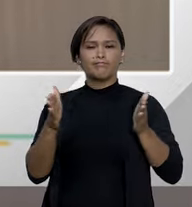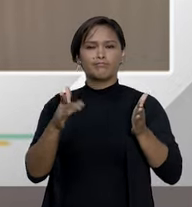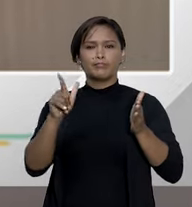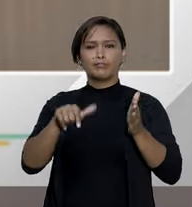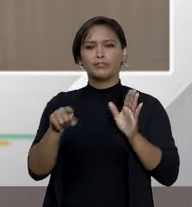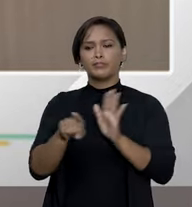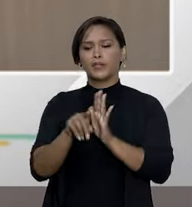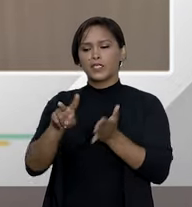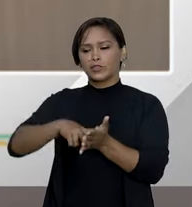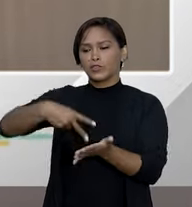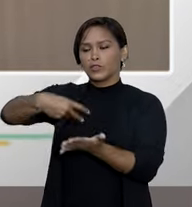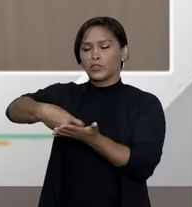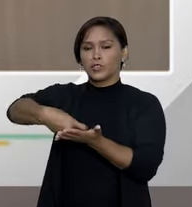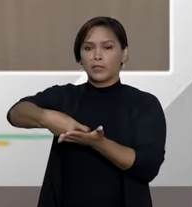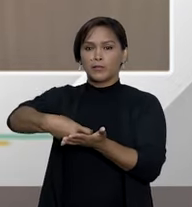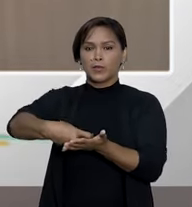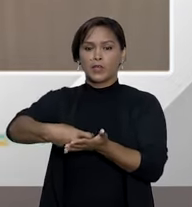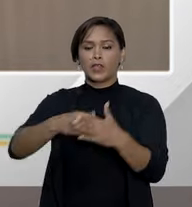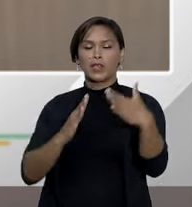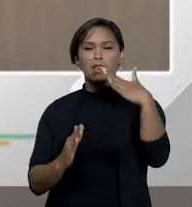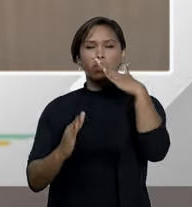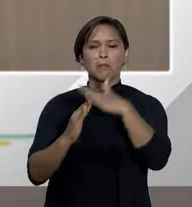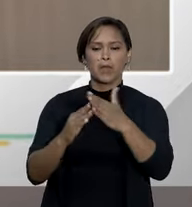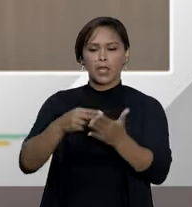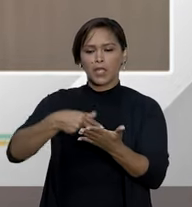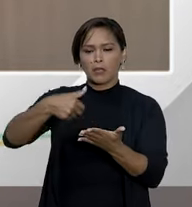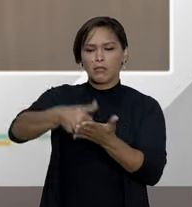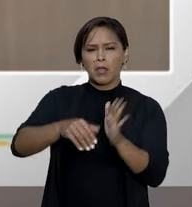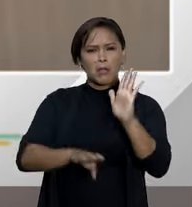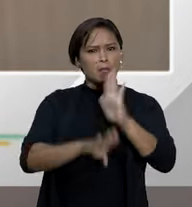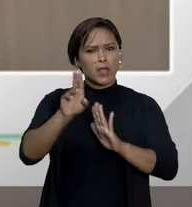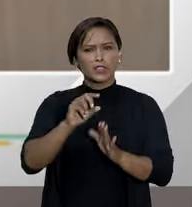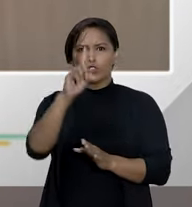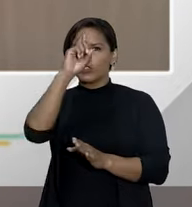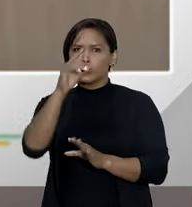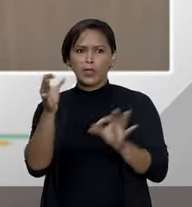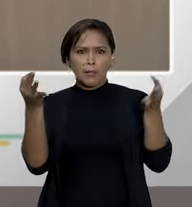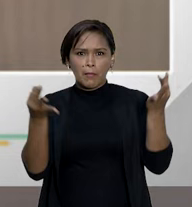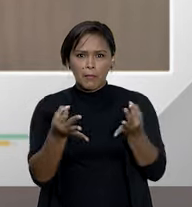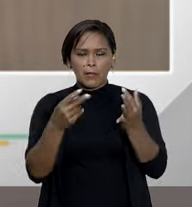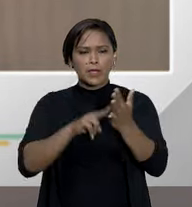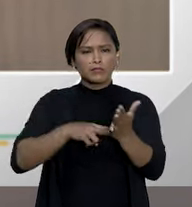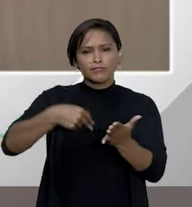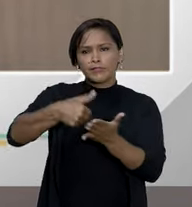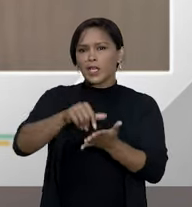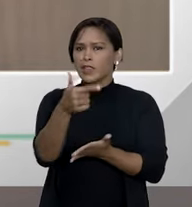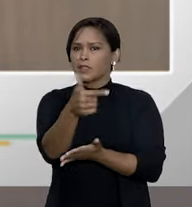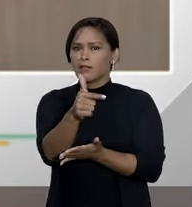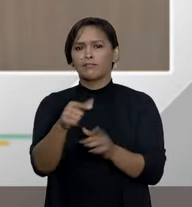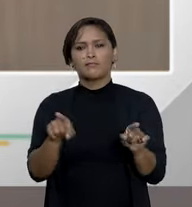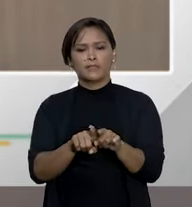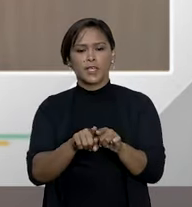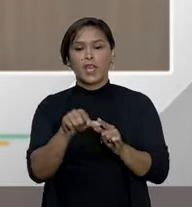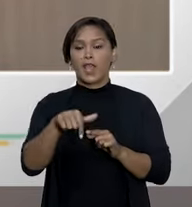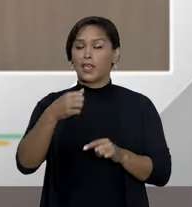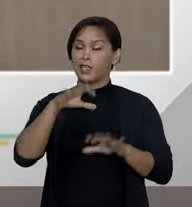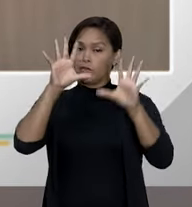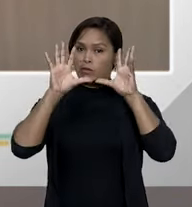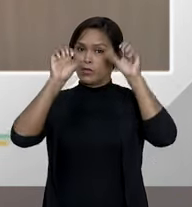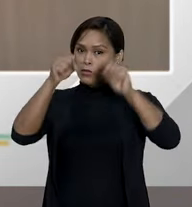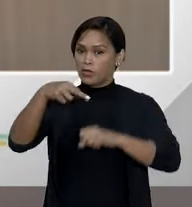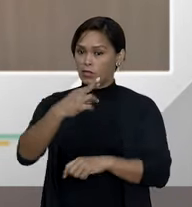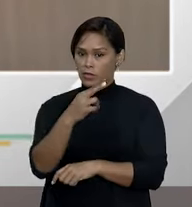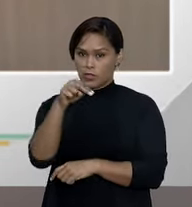de internação, que limita, que estipula o prazo máximo de internação. O judiciário, pelo menos aqui no âmbito do nosso tribunal,